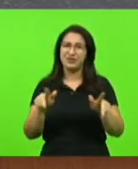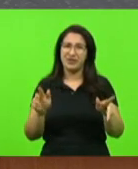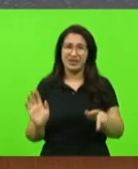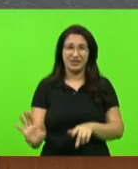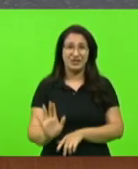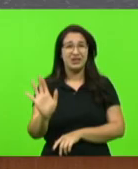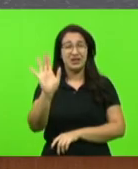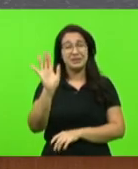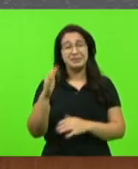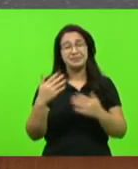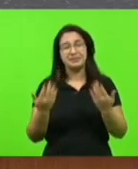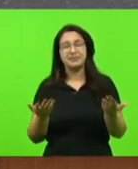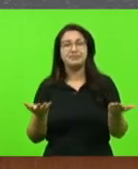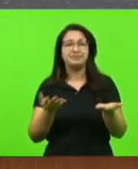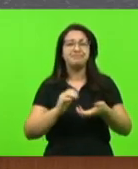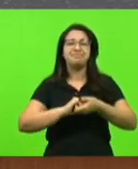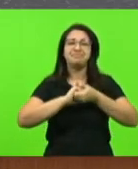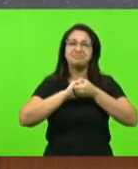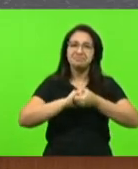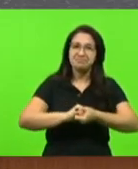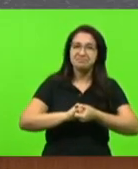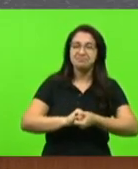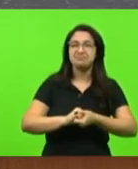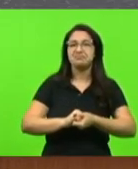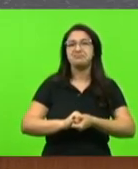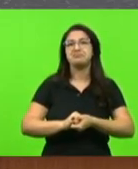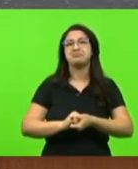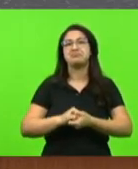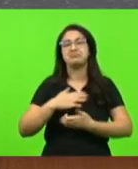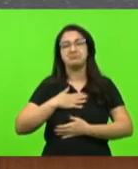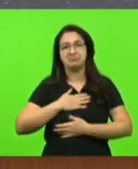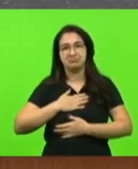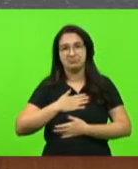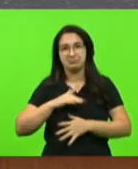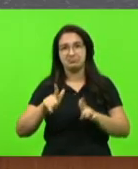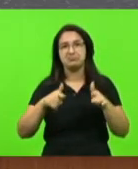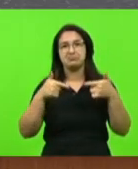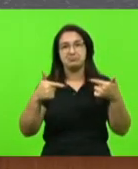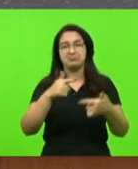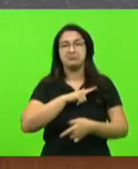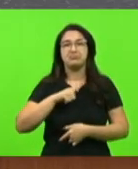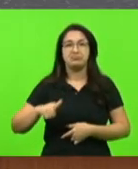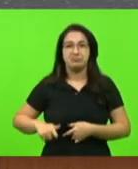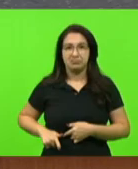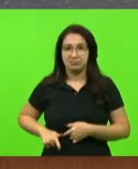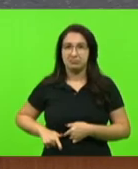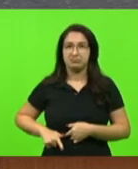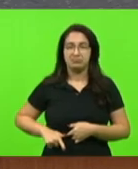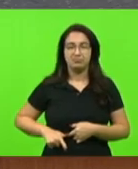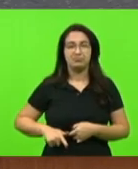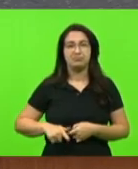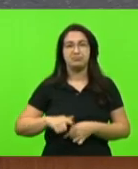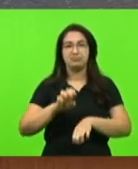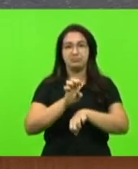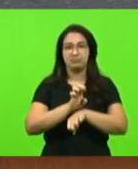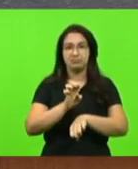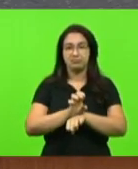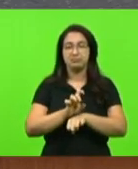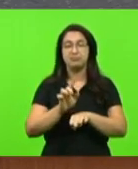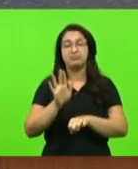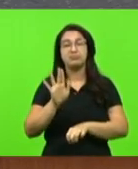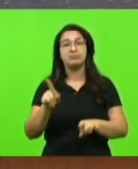cumprimentar essa ação de governo liderada, obviamente, pelo governador do estado, mas também pelo secretário